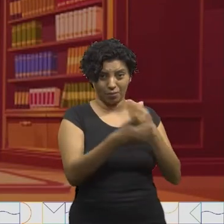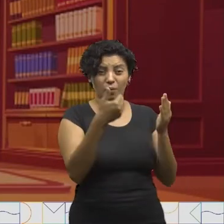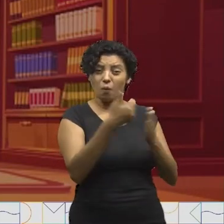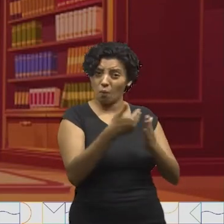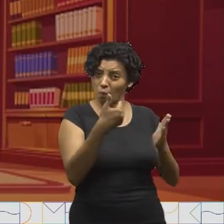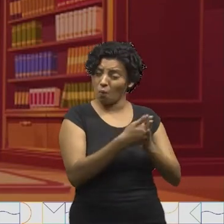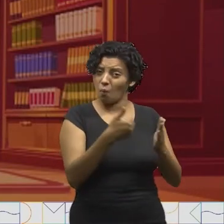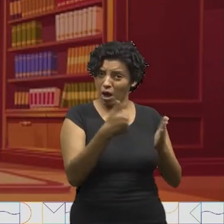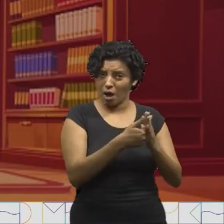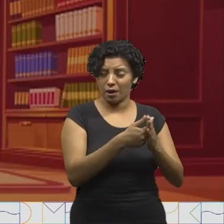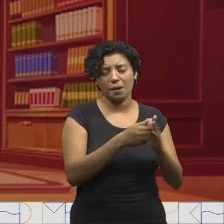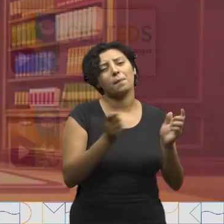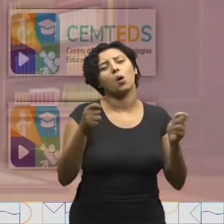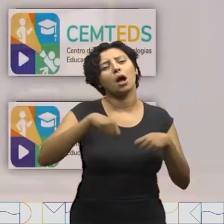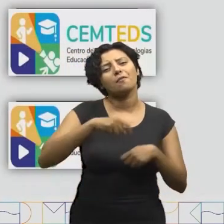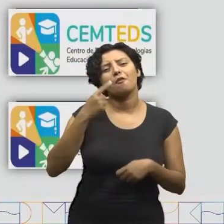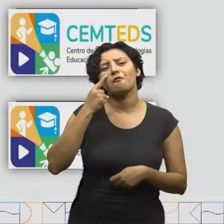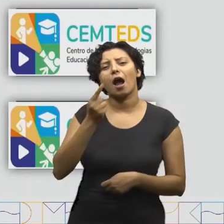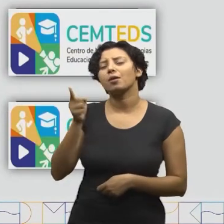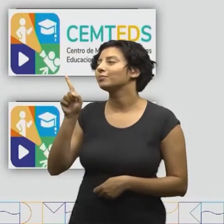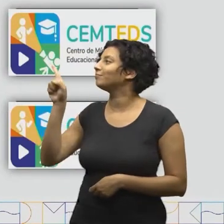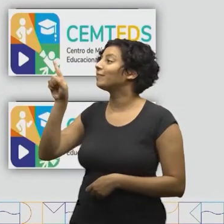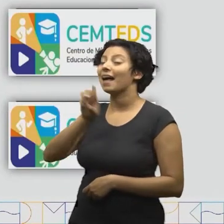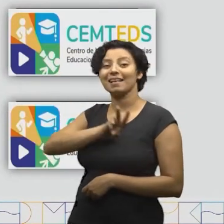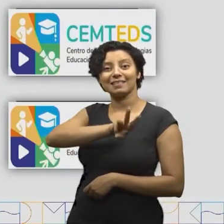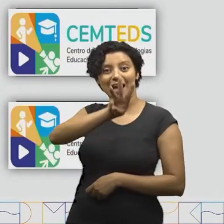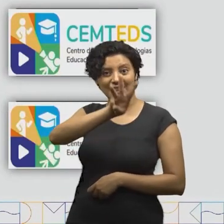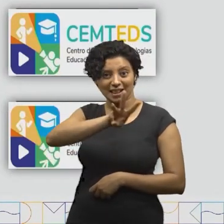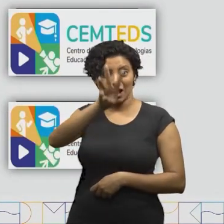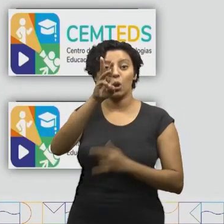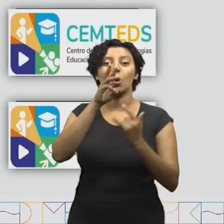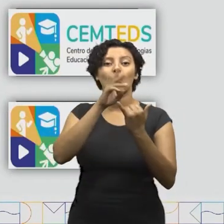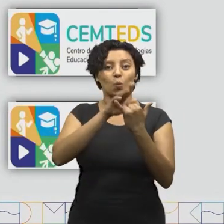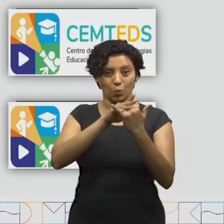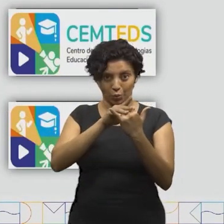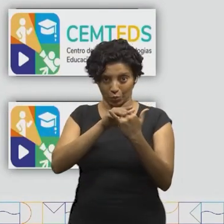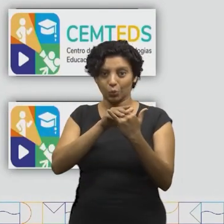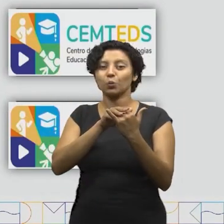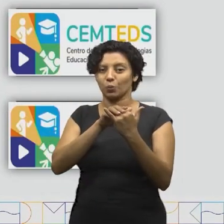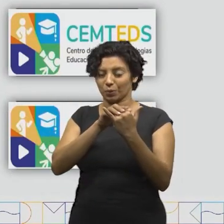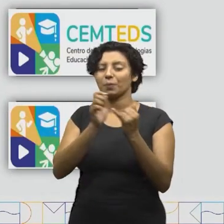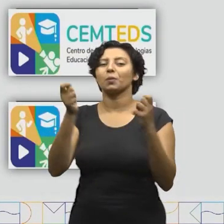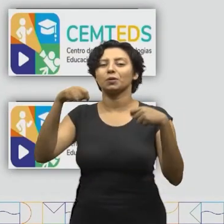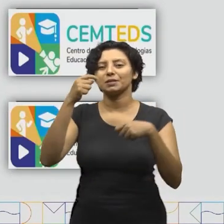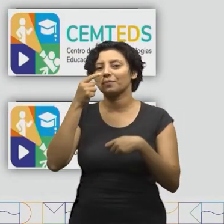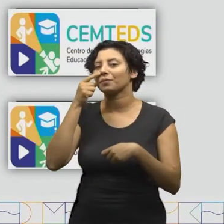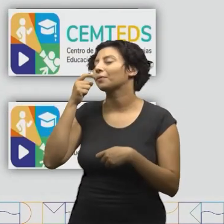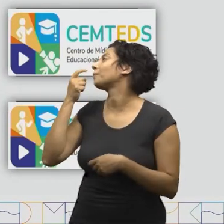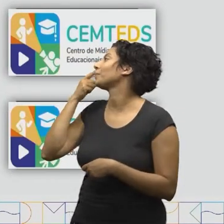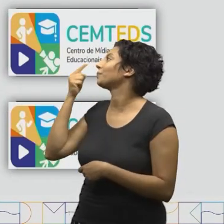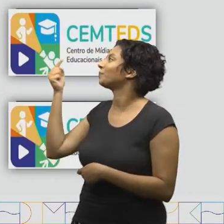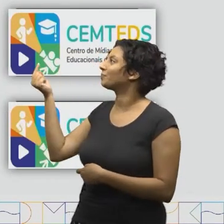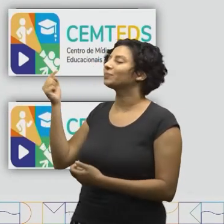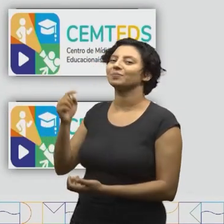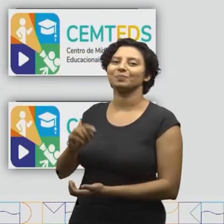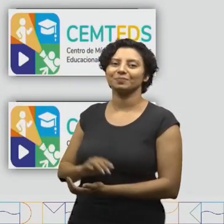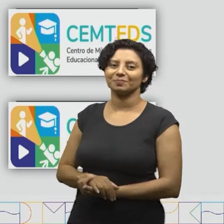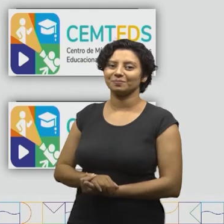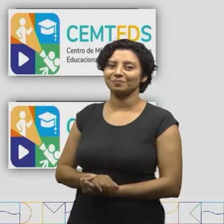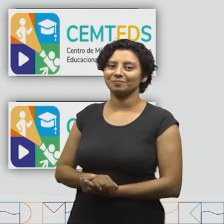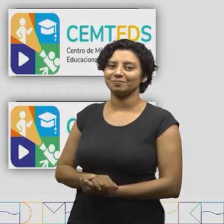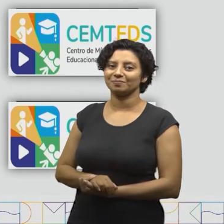alguma das nossas aulas, basta acessar nosso canal no YouTube, chamado